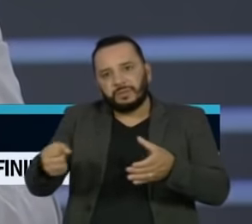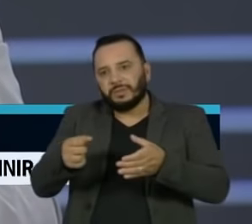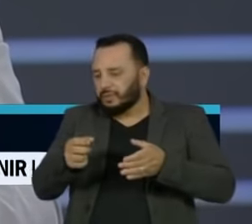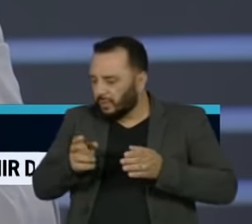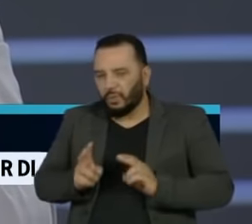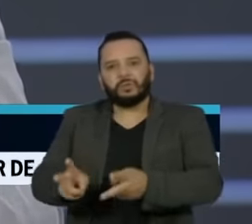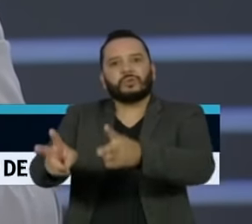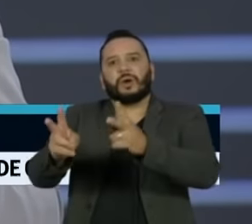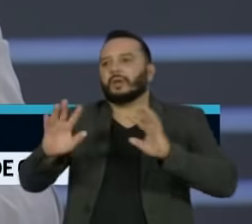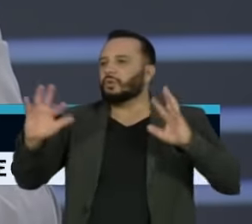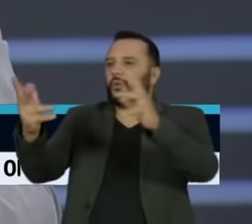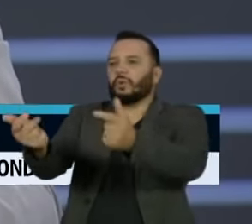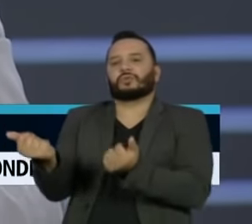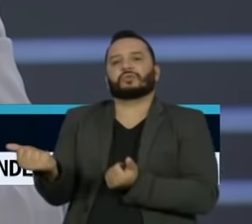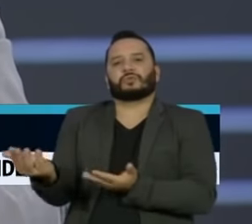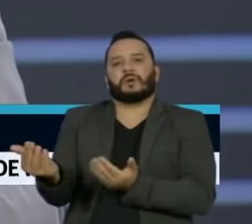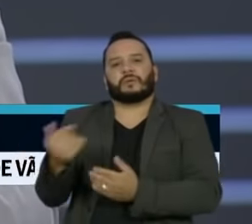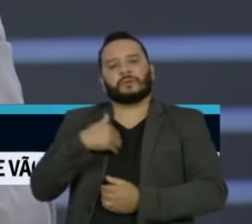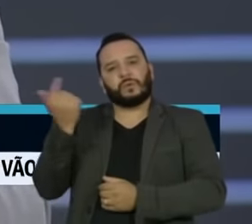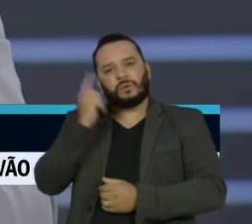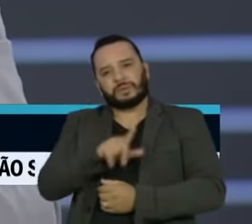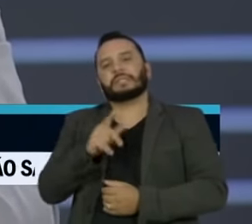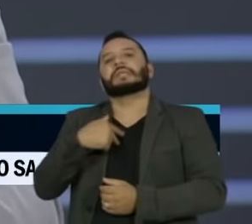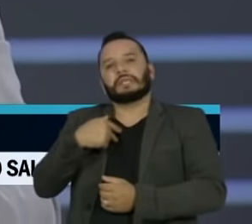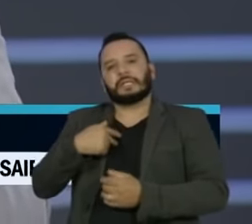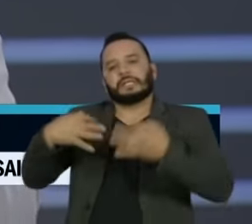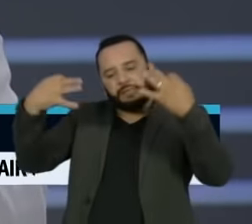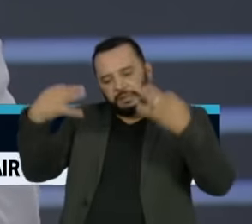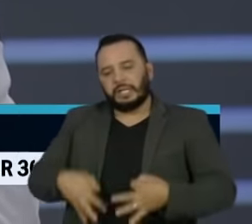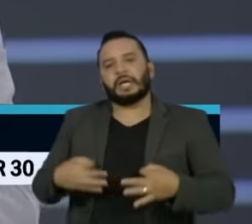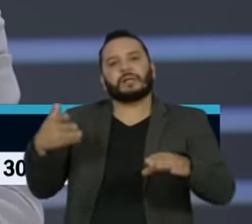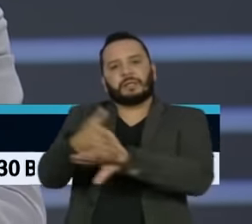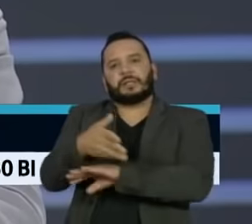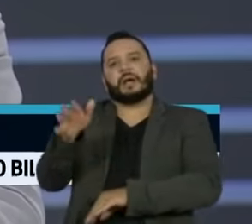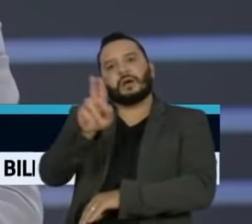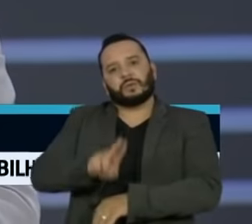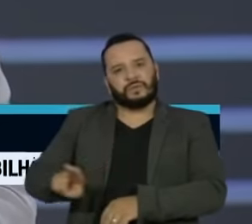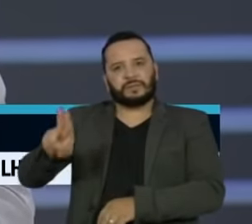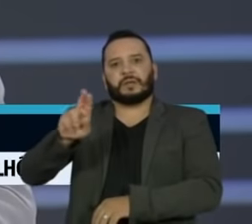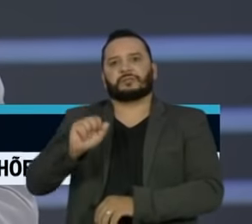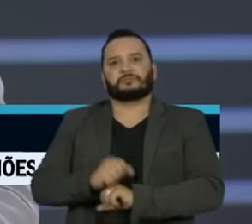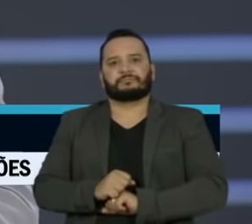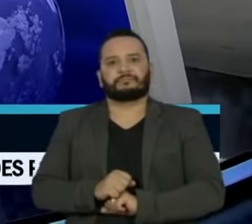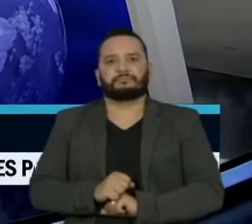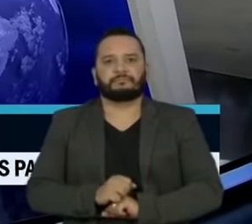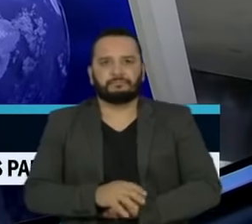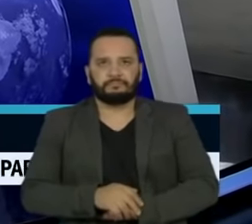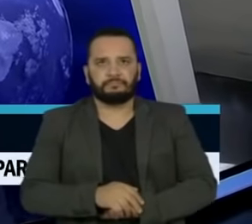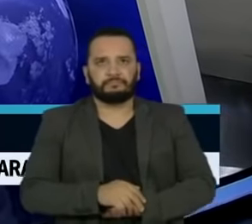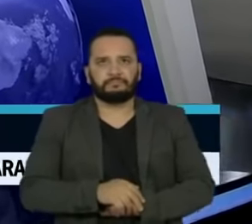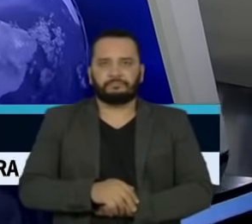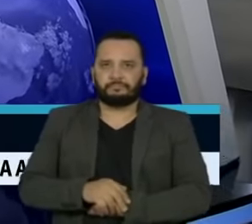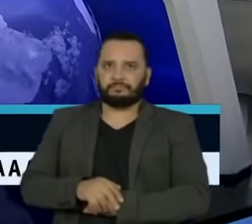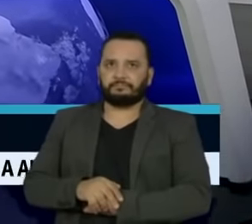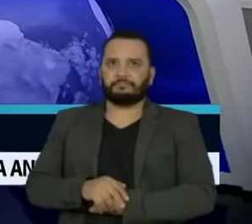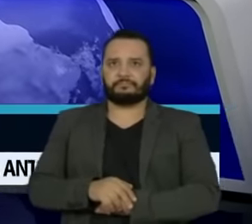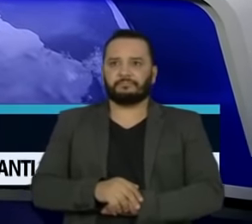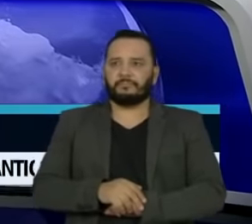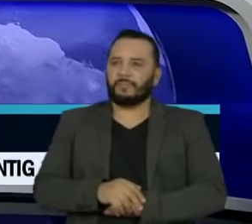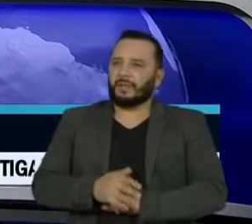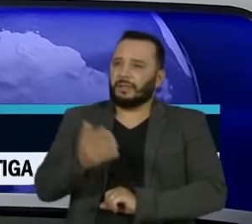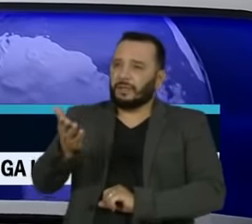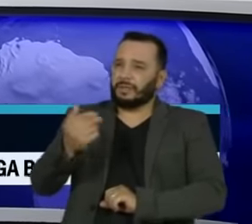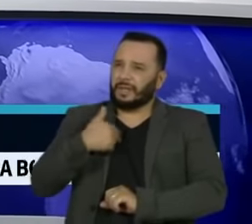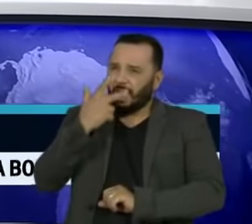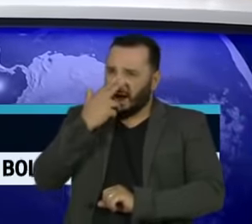jovens, todos eles, tenham capacidade de acessar de forma igualitária o ambiente educacional. Agora, Natália, você acha